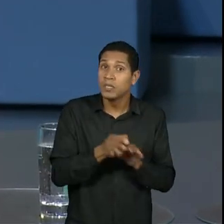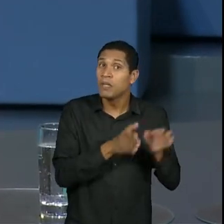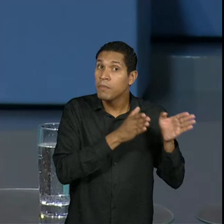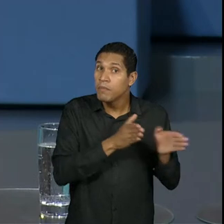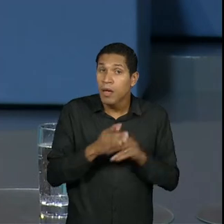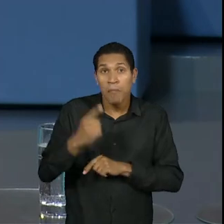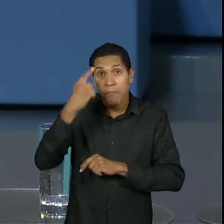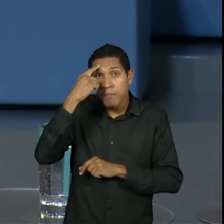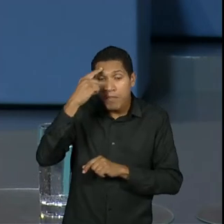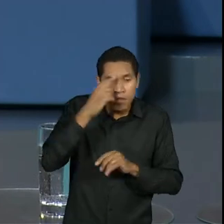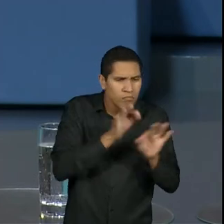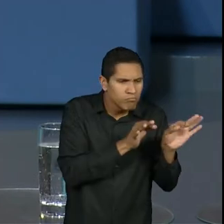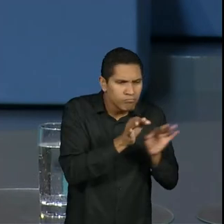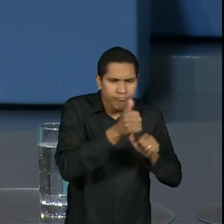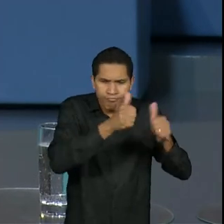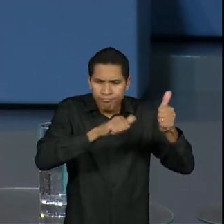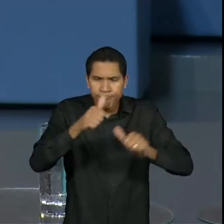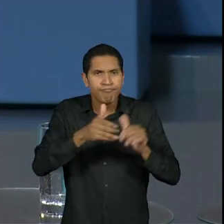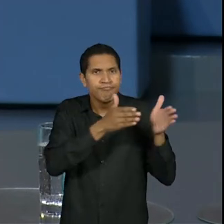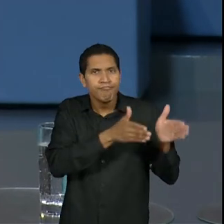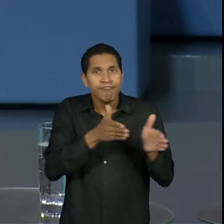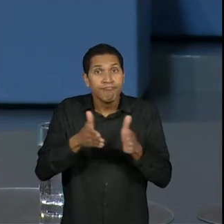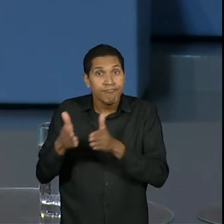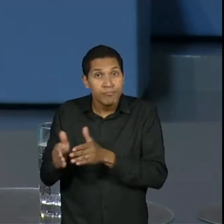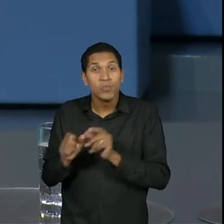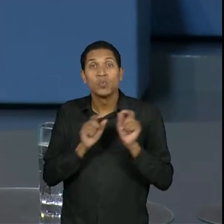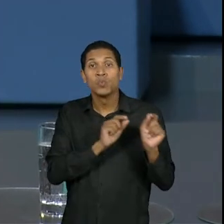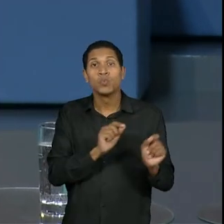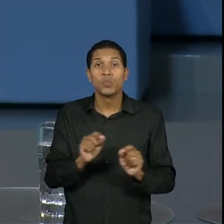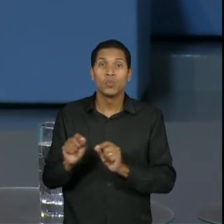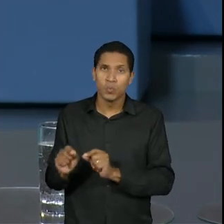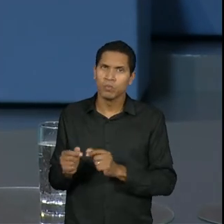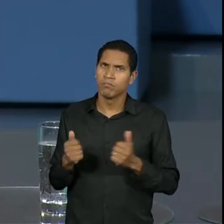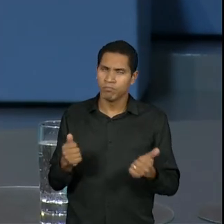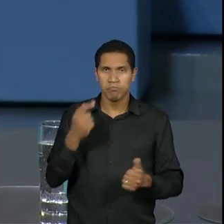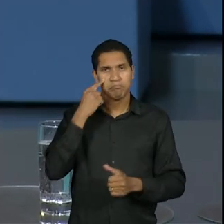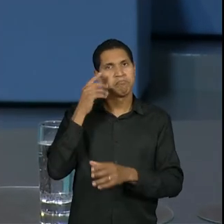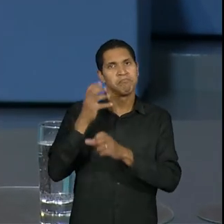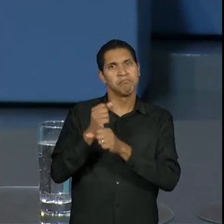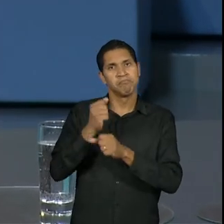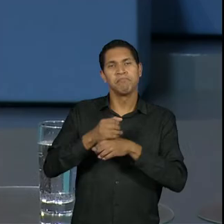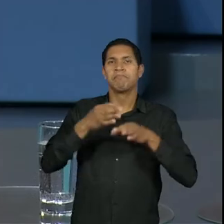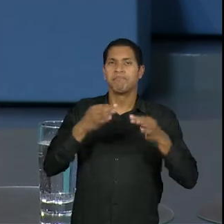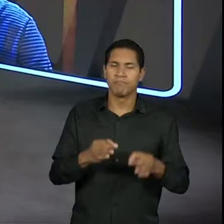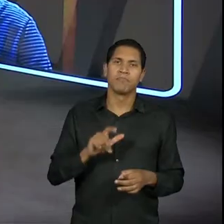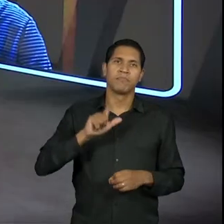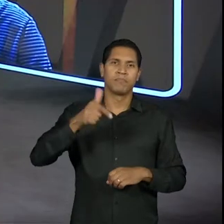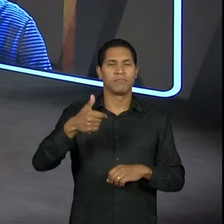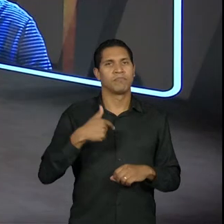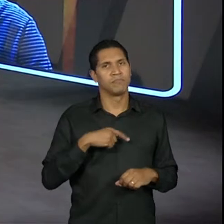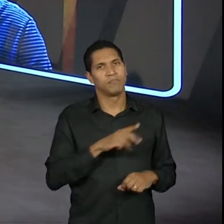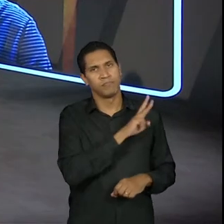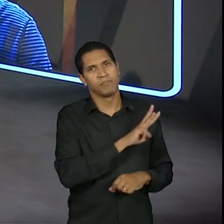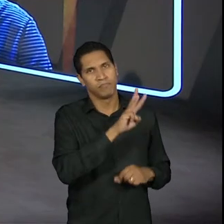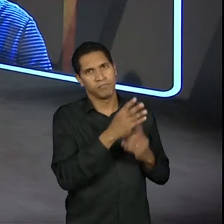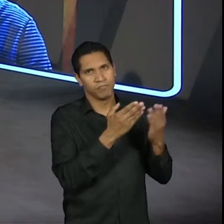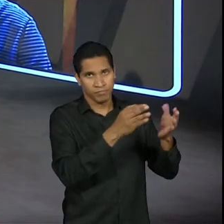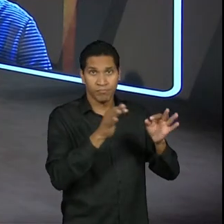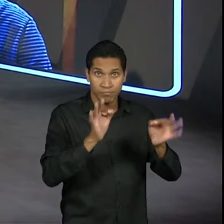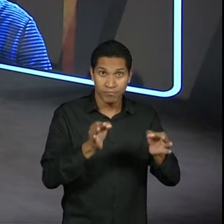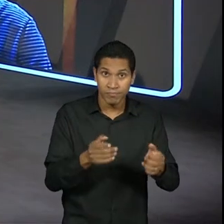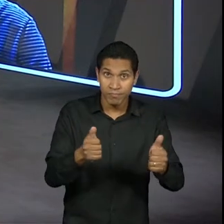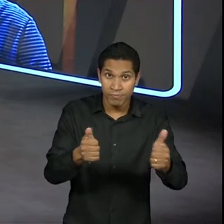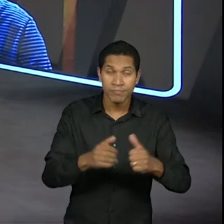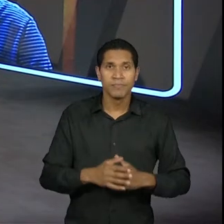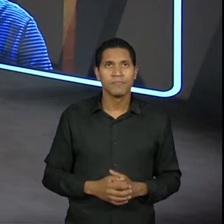postar, reúna as modalidades, contabiliza e aí vai para o portal. A ideia é essa, né? É